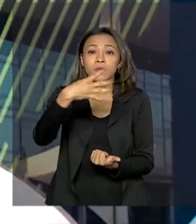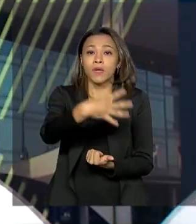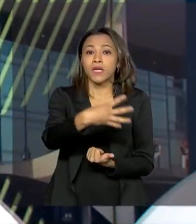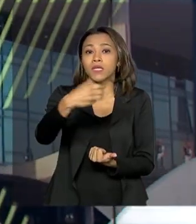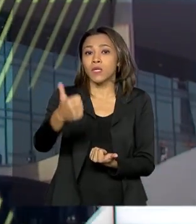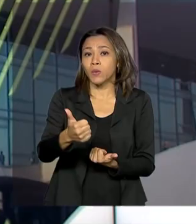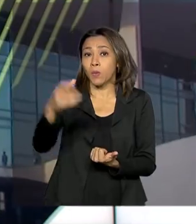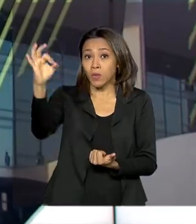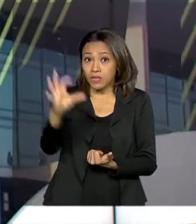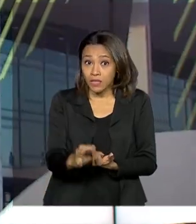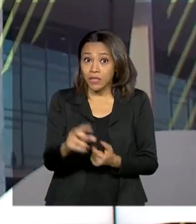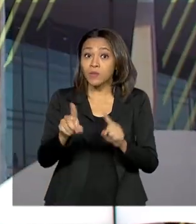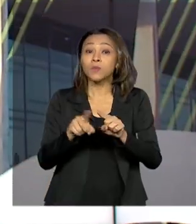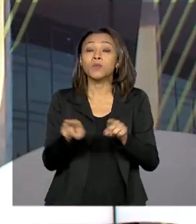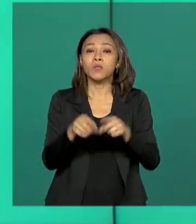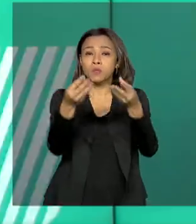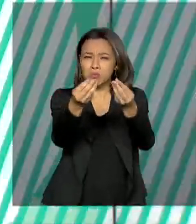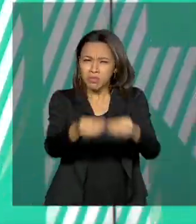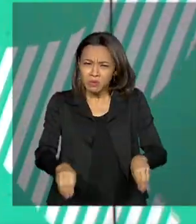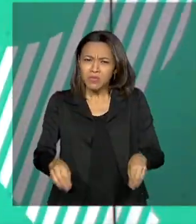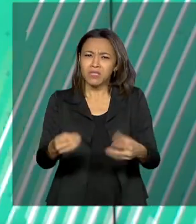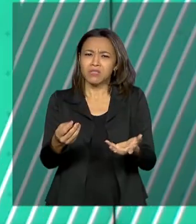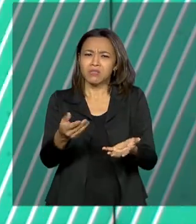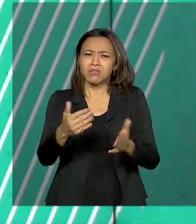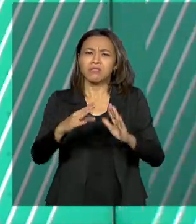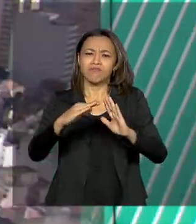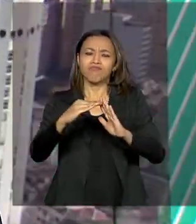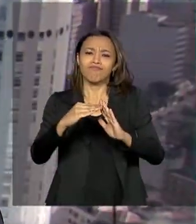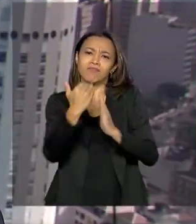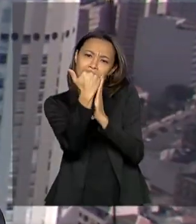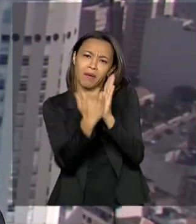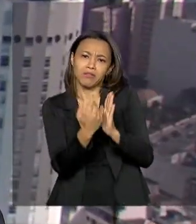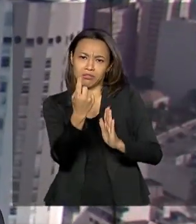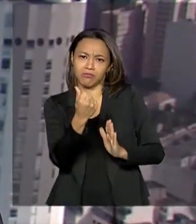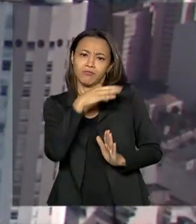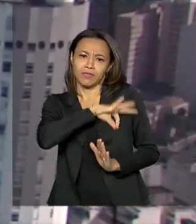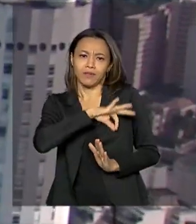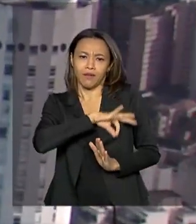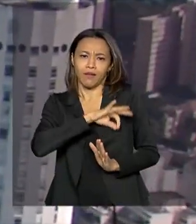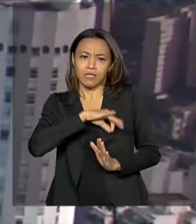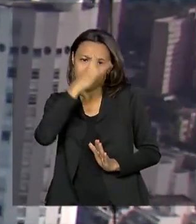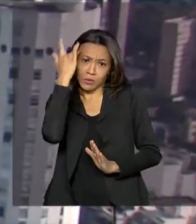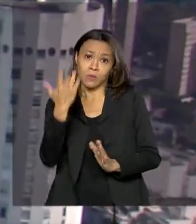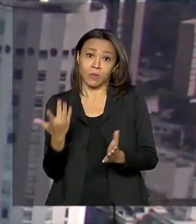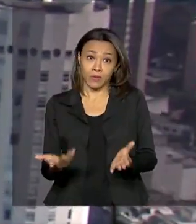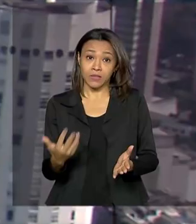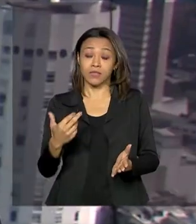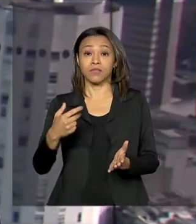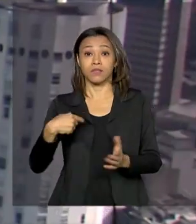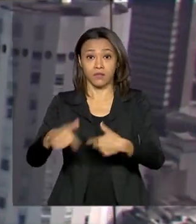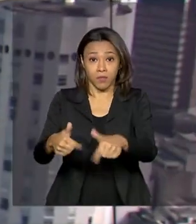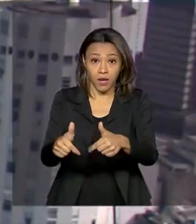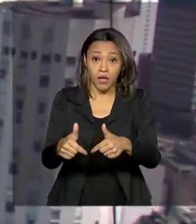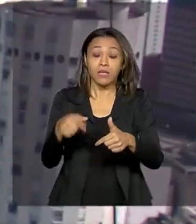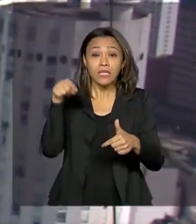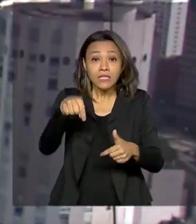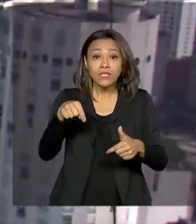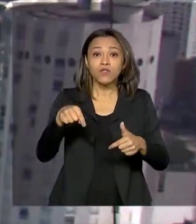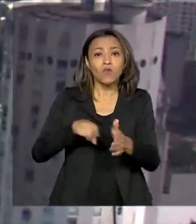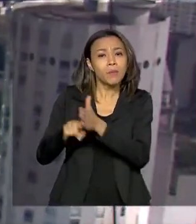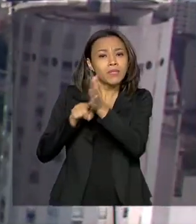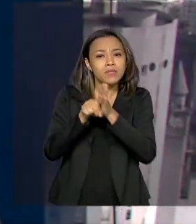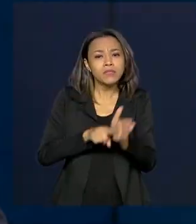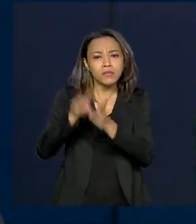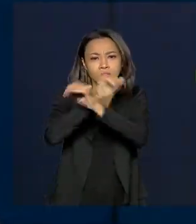a perda da massa salarial entre as pessoas que permaneceram ocupadas. Os resultados constam do estudo divulgado hoje